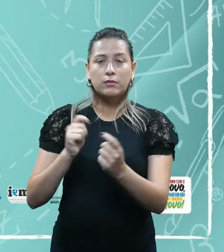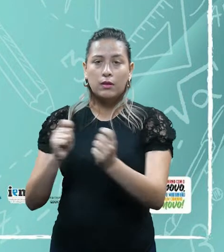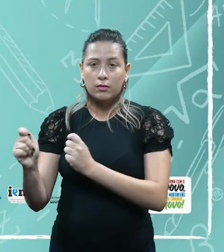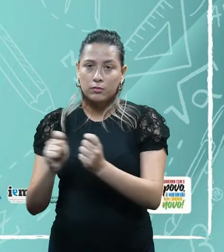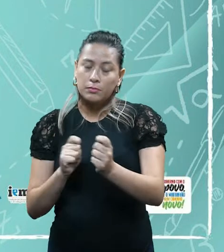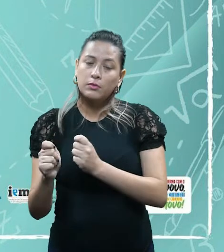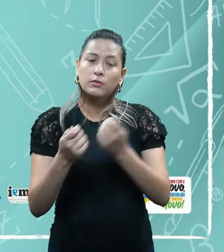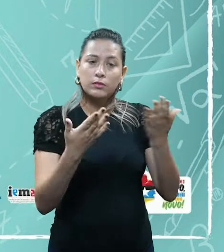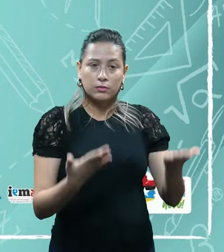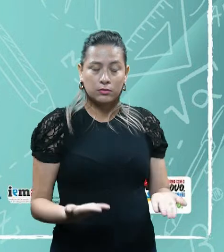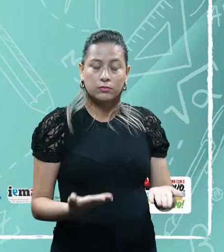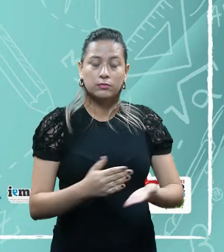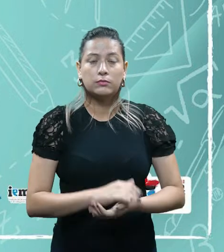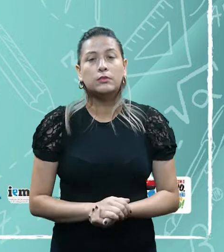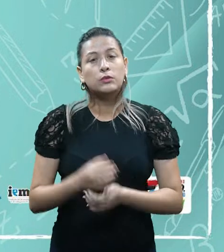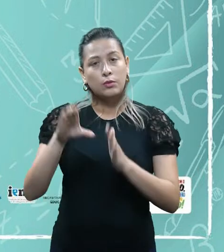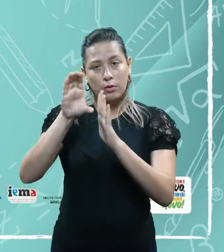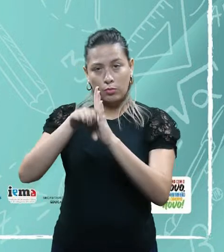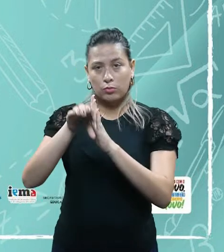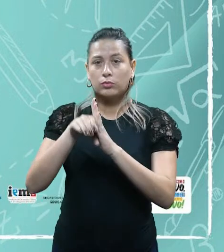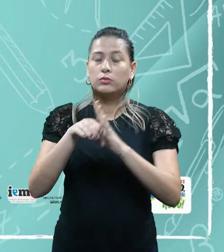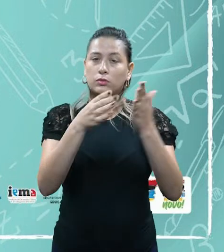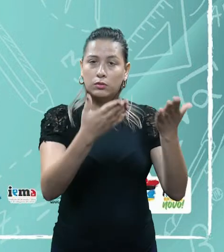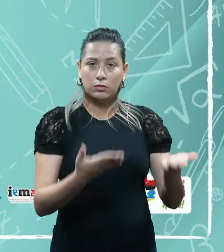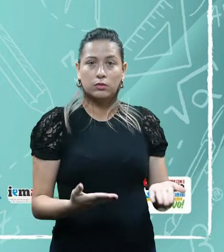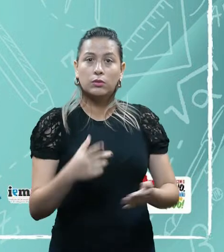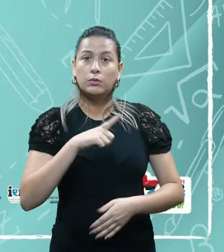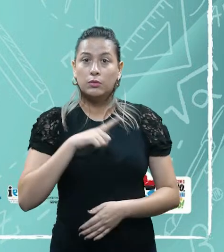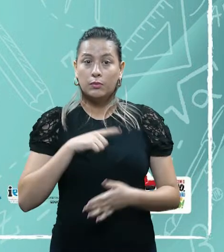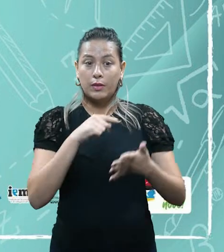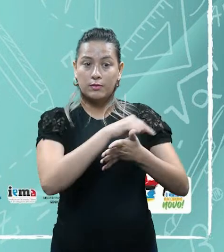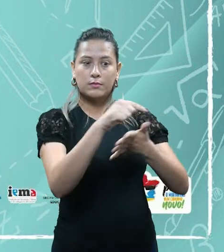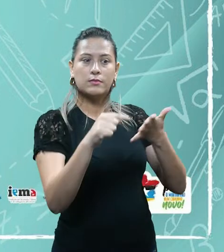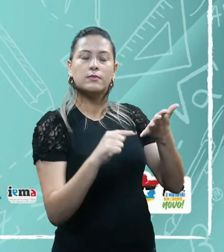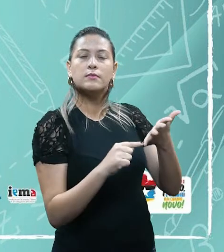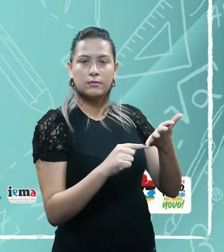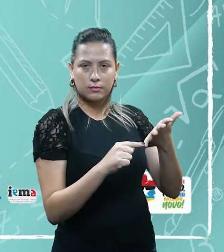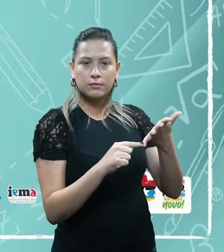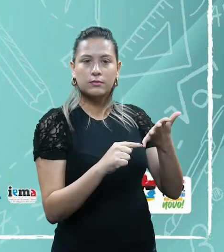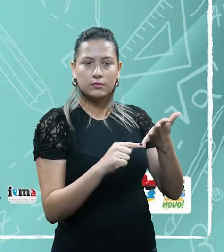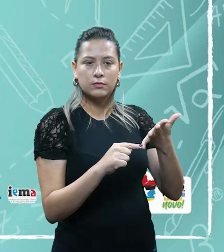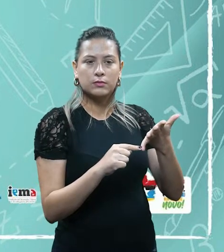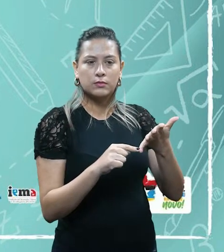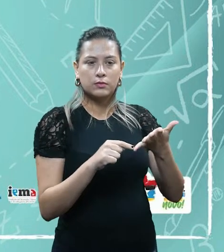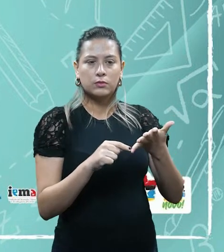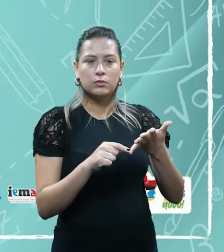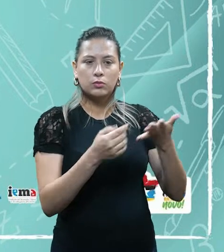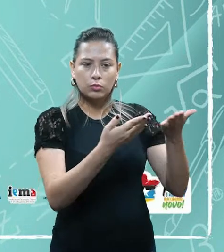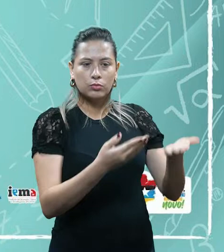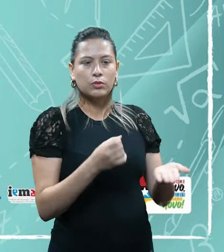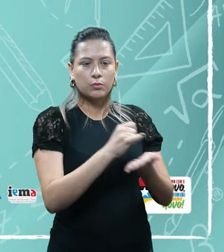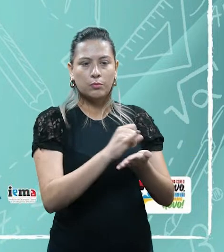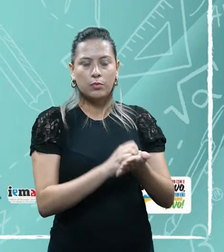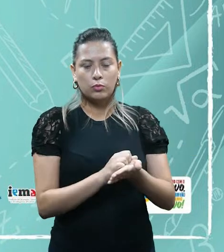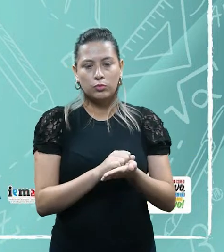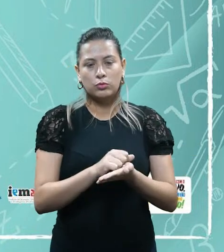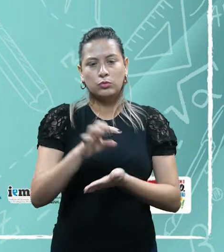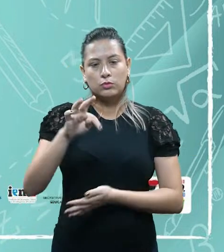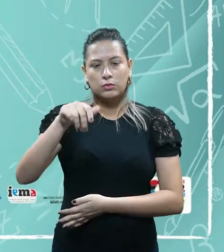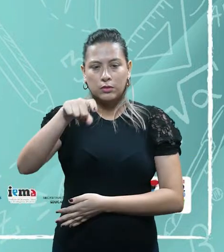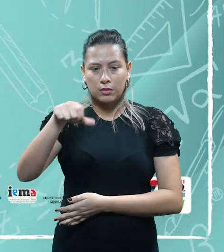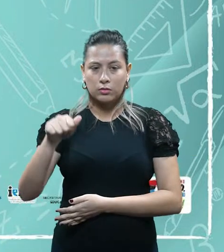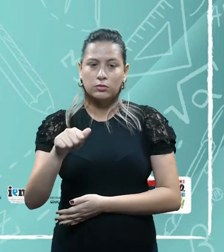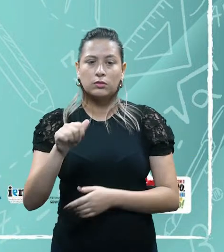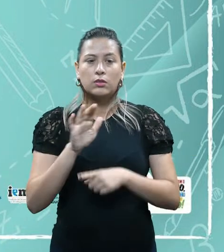Então, esse é o conceito de tributo, né, a gente sabe que existem agora cinco espécies de tributárias, é, impostos, taxas, contribuições de melhoria,